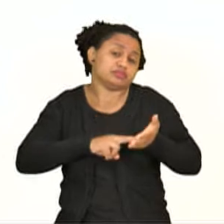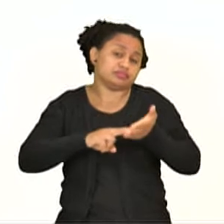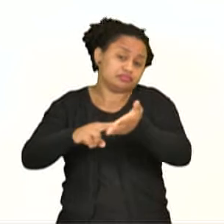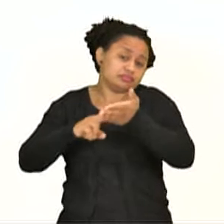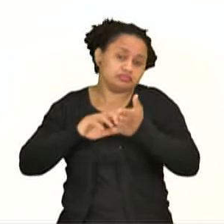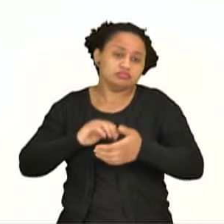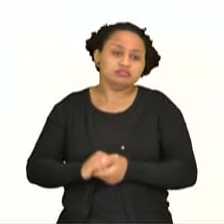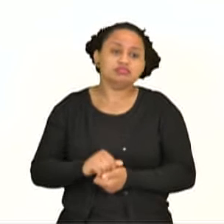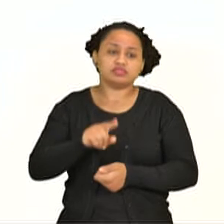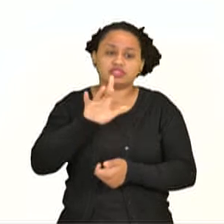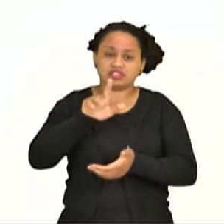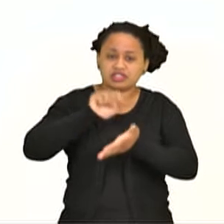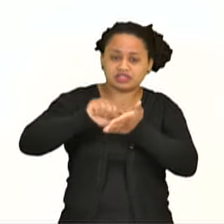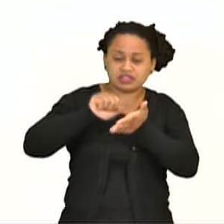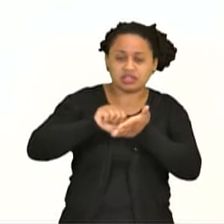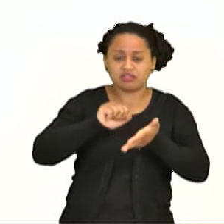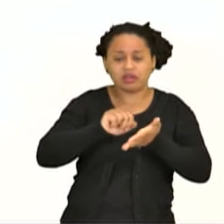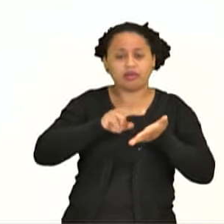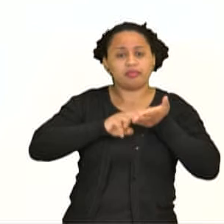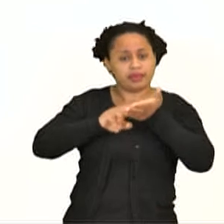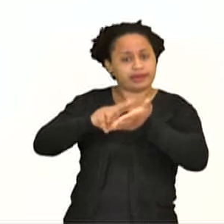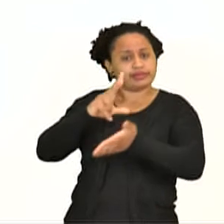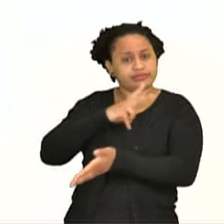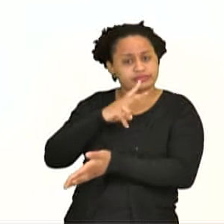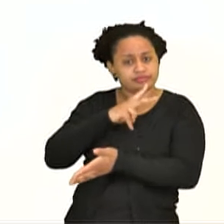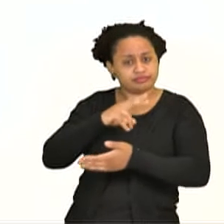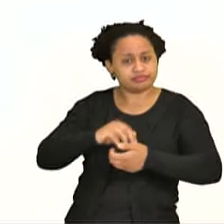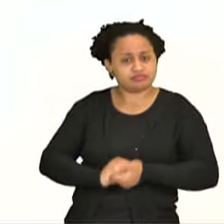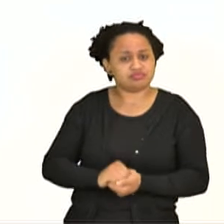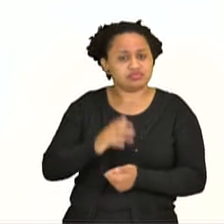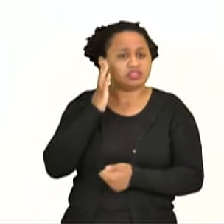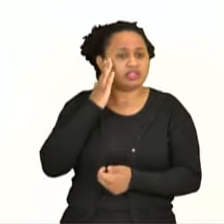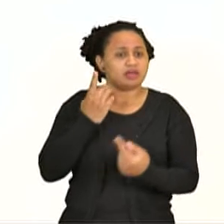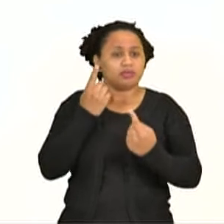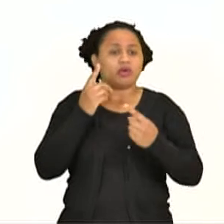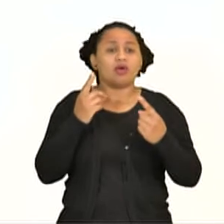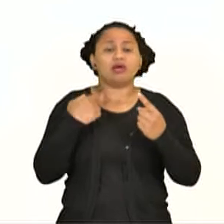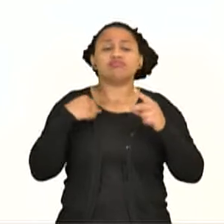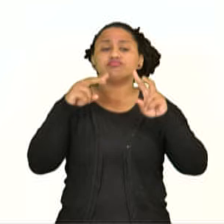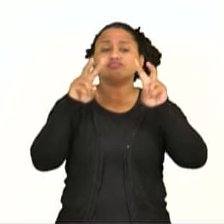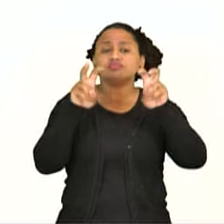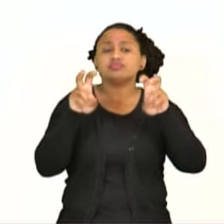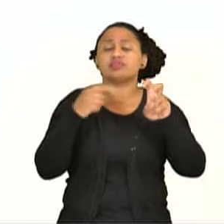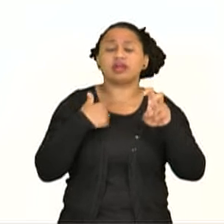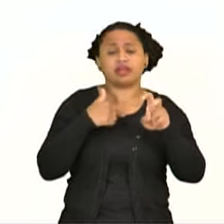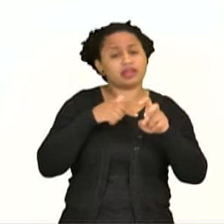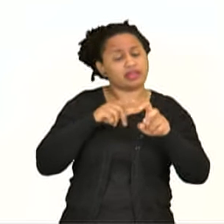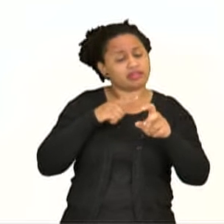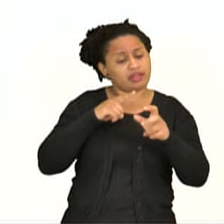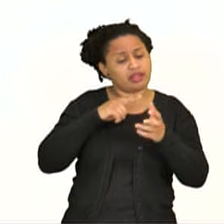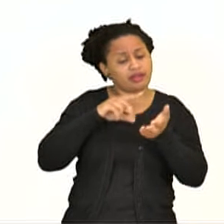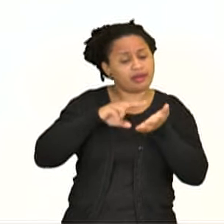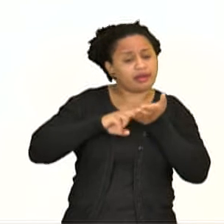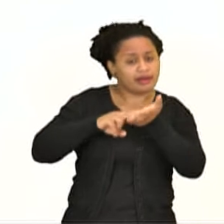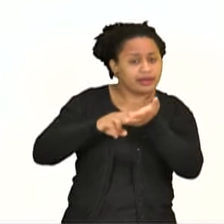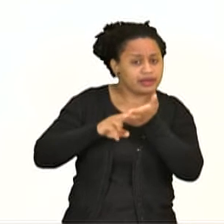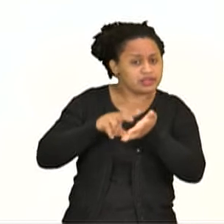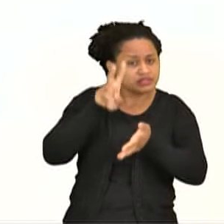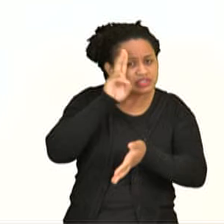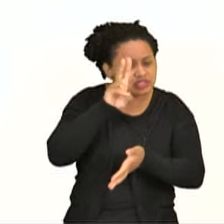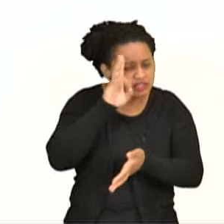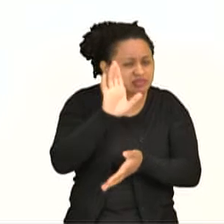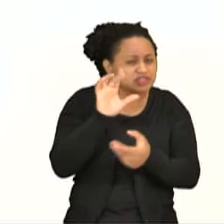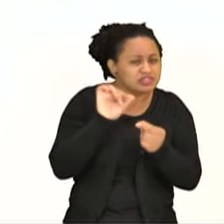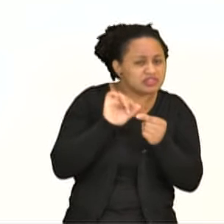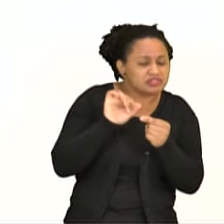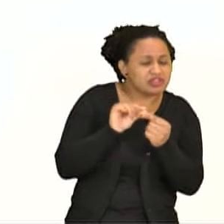escreveu uma carta pessoal? Sabe qual assunto era esta carta? Você lembra se você já fez